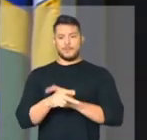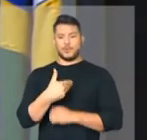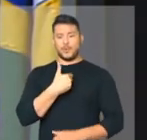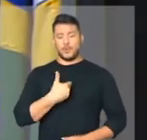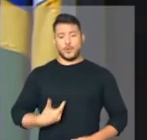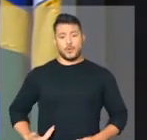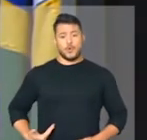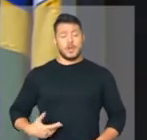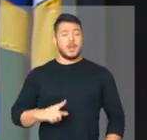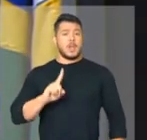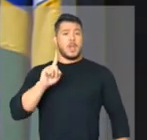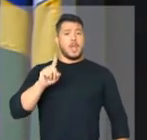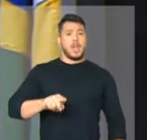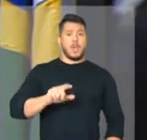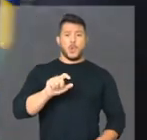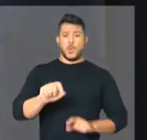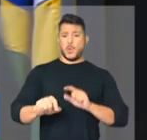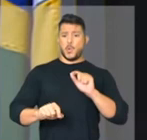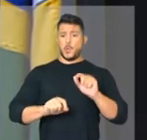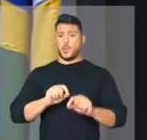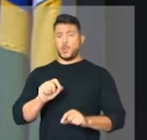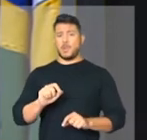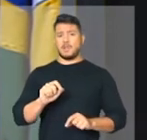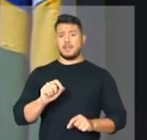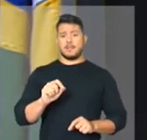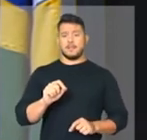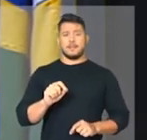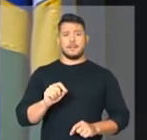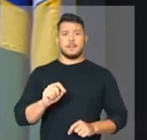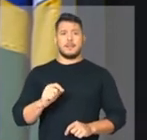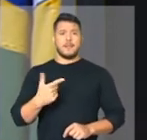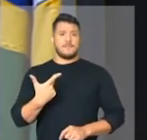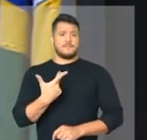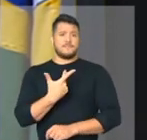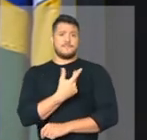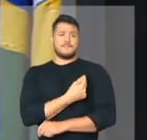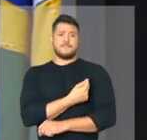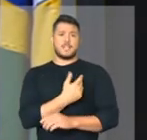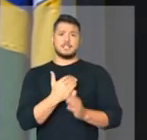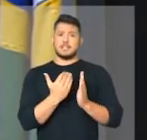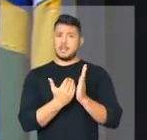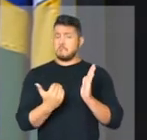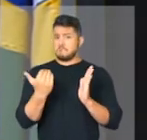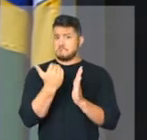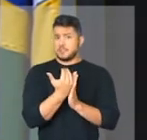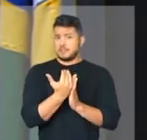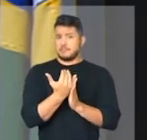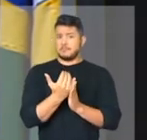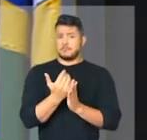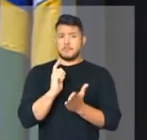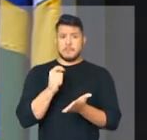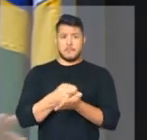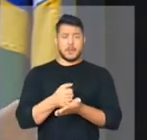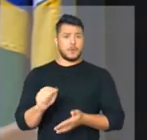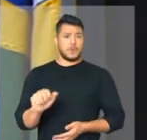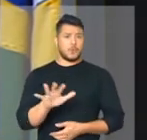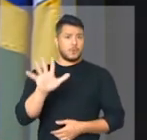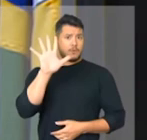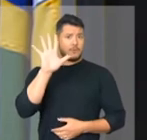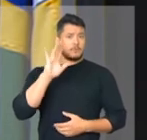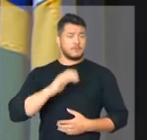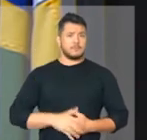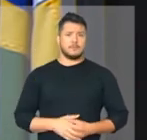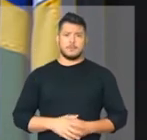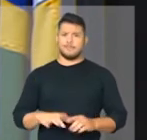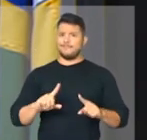suposto superfaturamento da Covaxin. Mas, obviamente, que a narrativa já está criada.